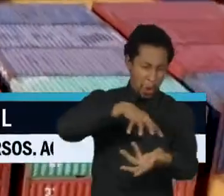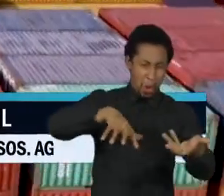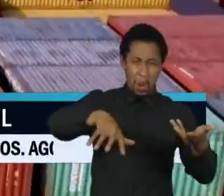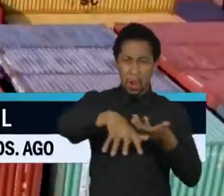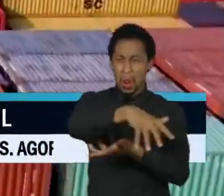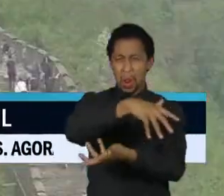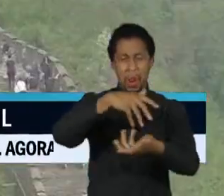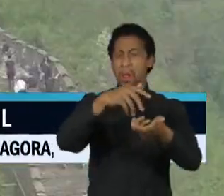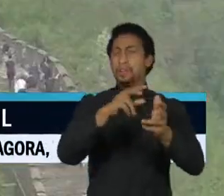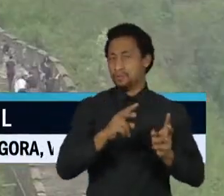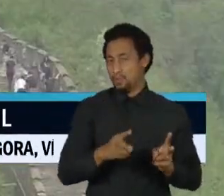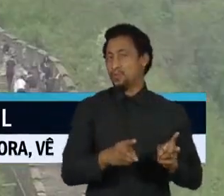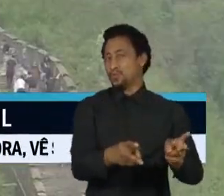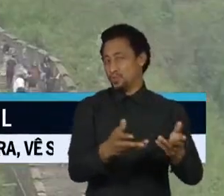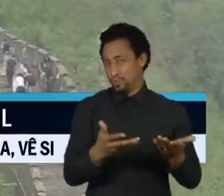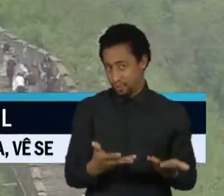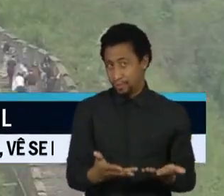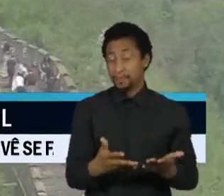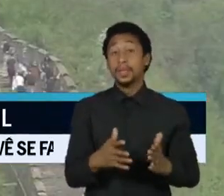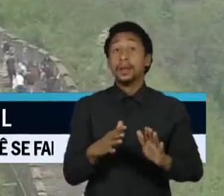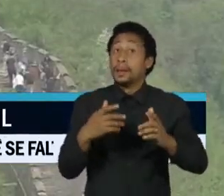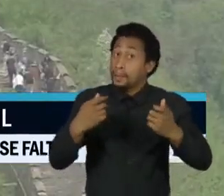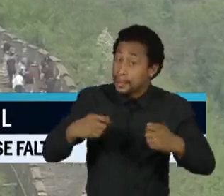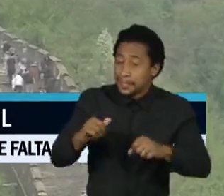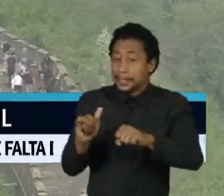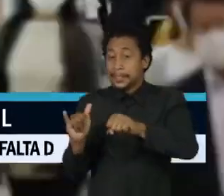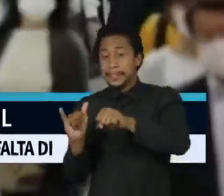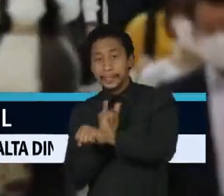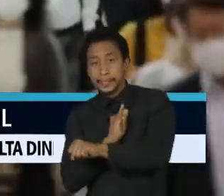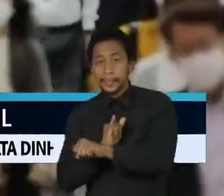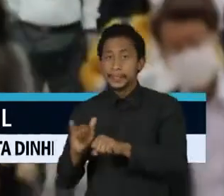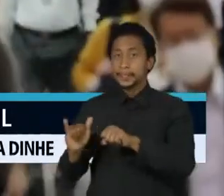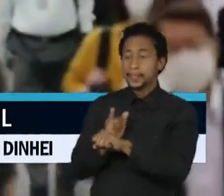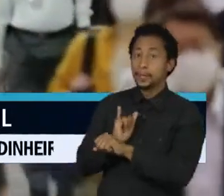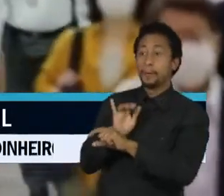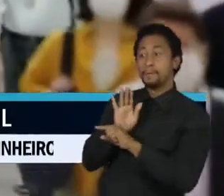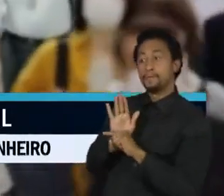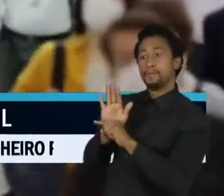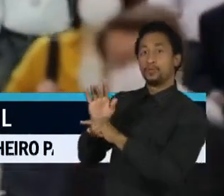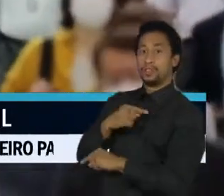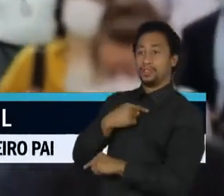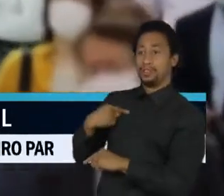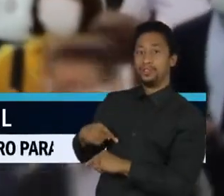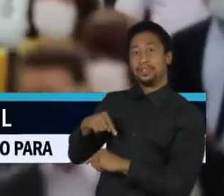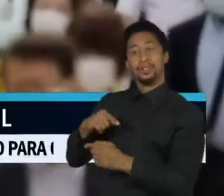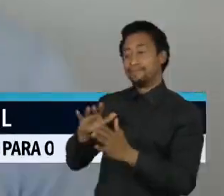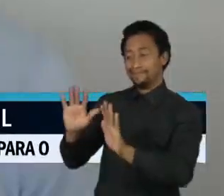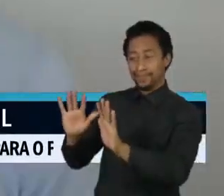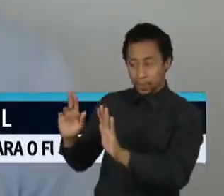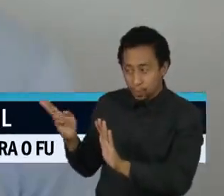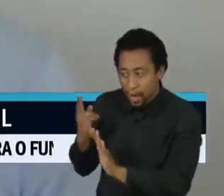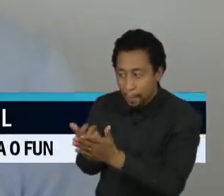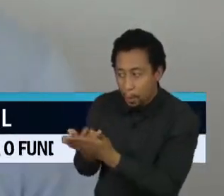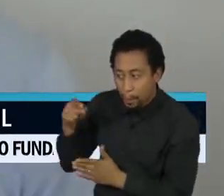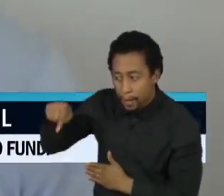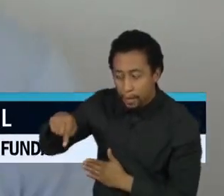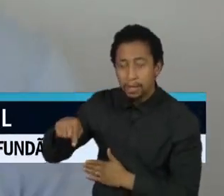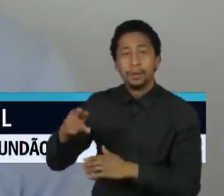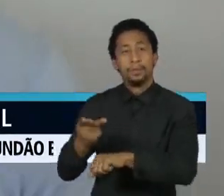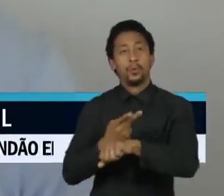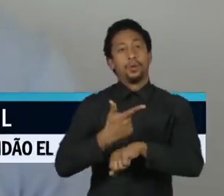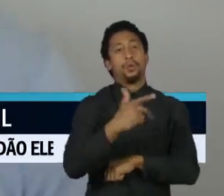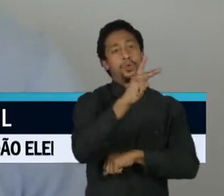Uma solução seria contornar a Grande Muralha em busca de outros parceiros. Ficou